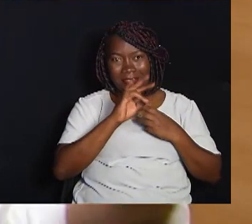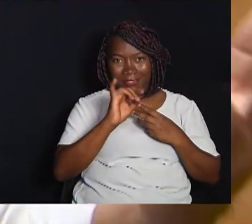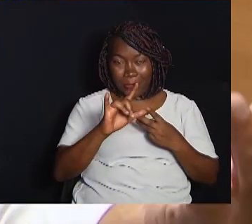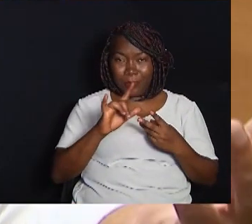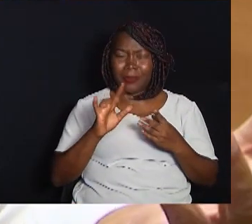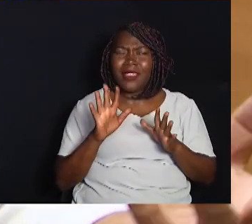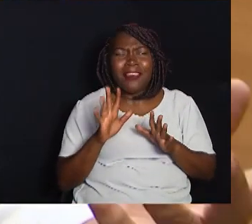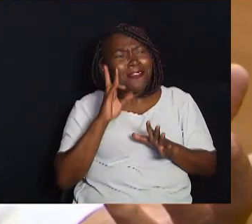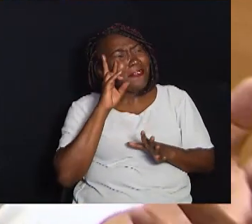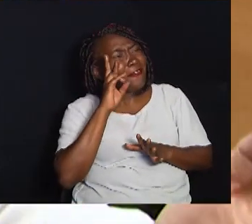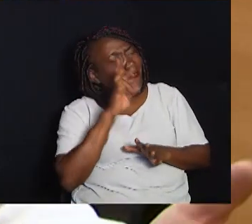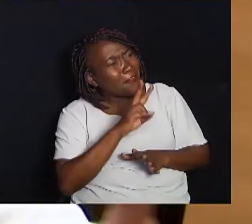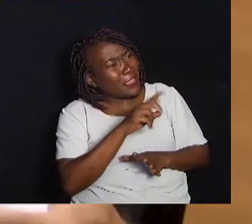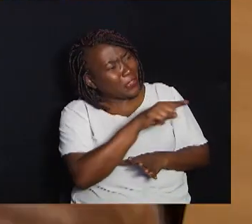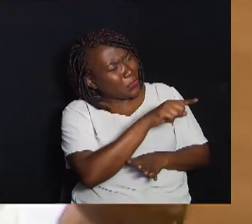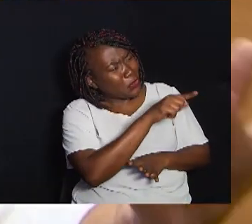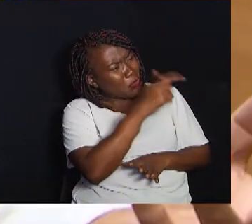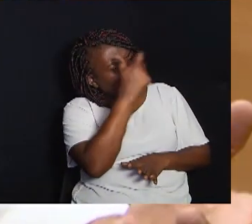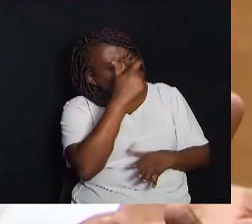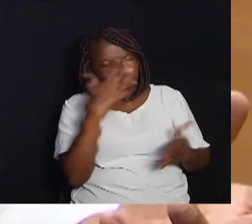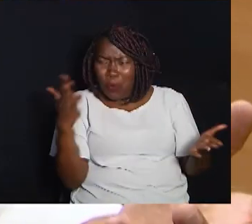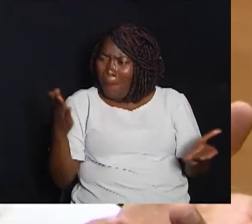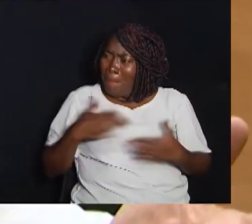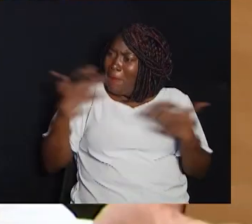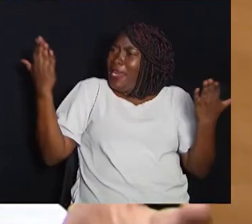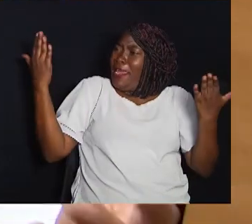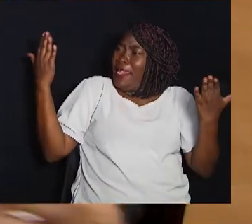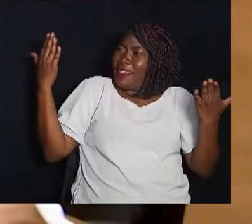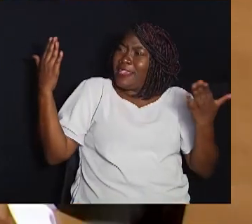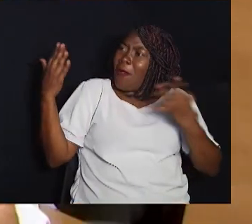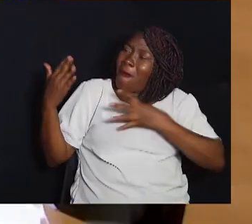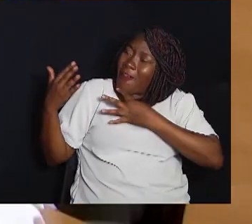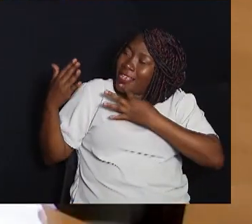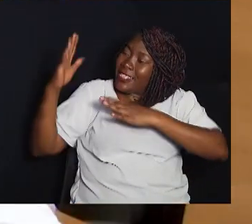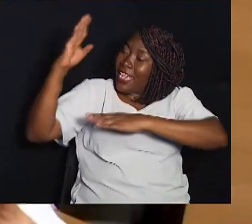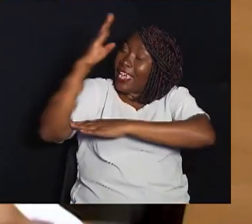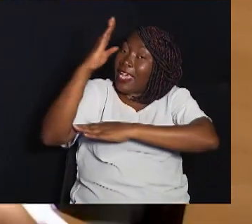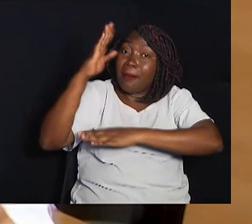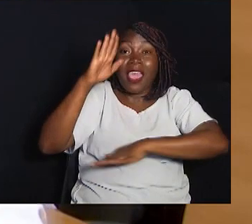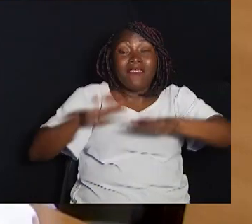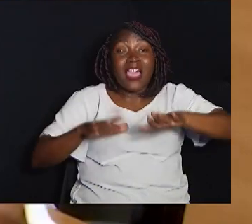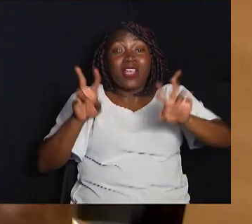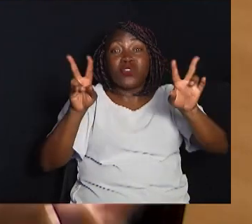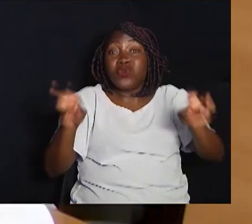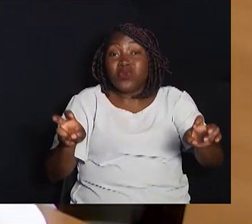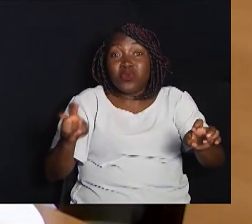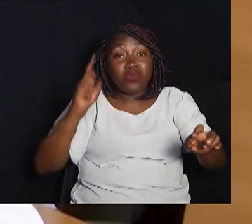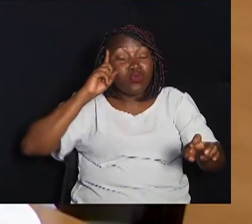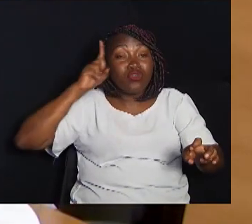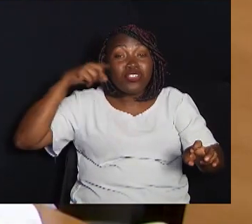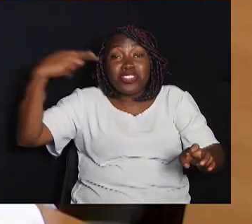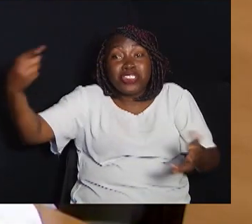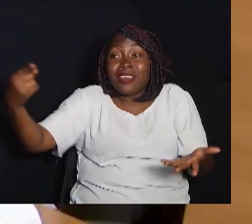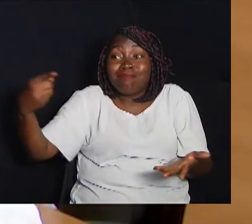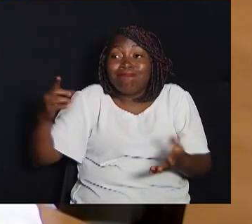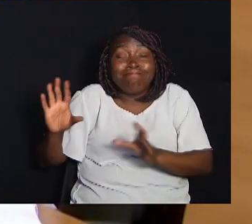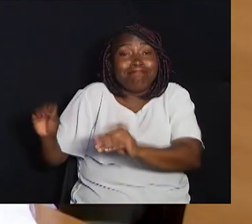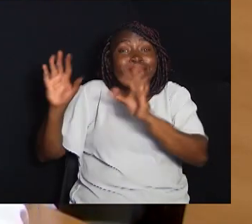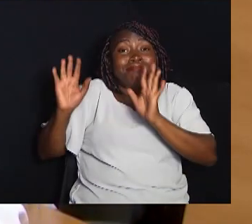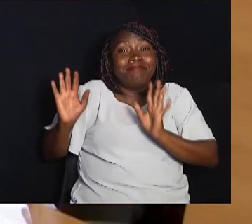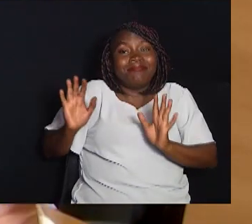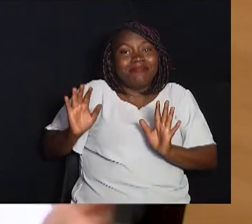saudável de poder conhecer a Câmara Que às vezes esse é um assunto que no dia a dia nem é abordado com